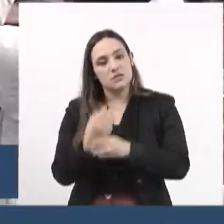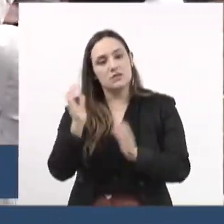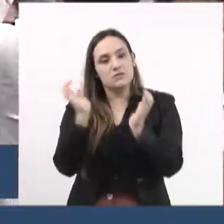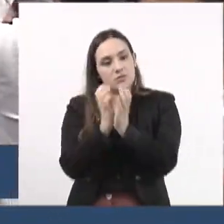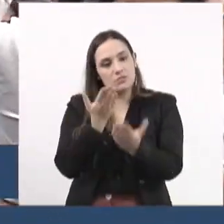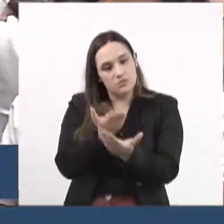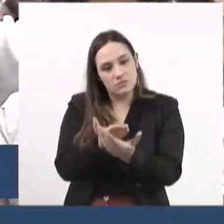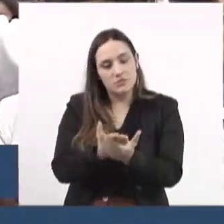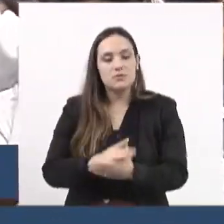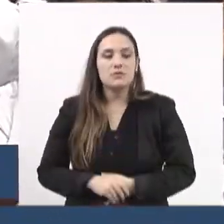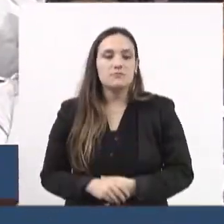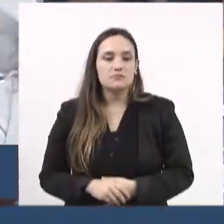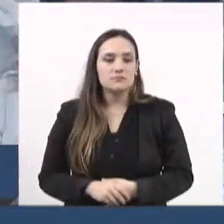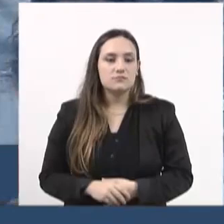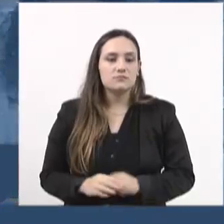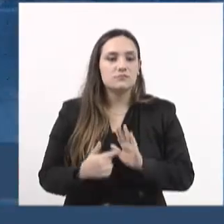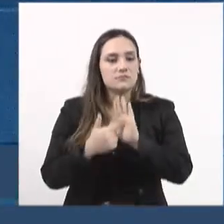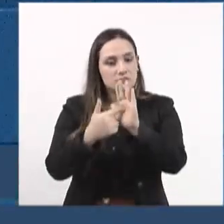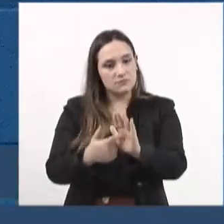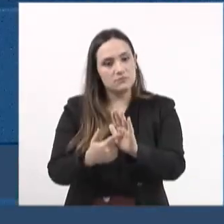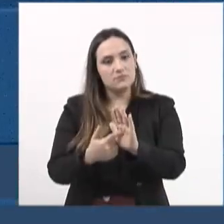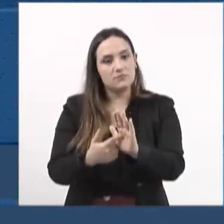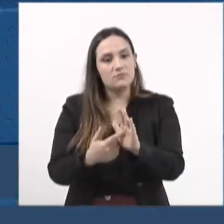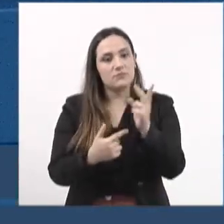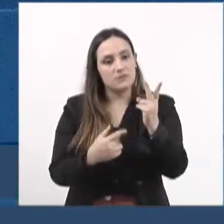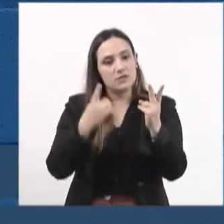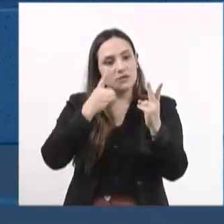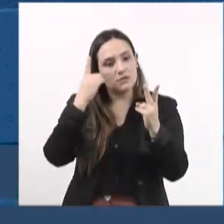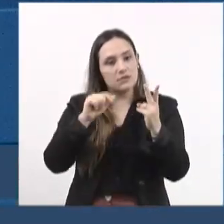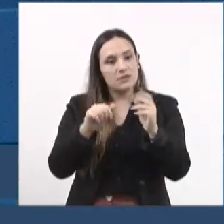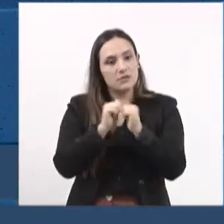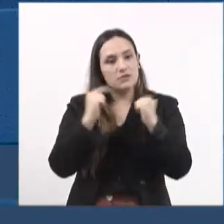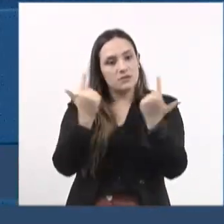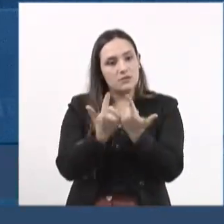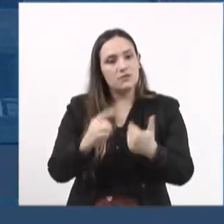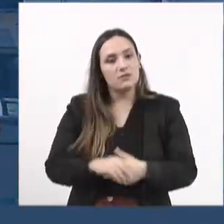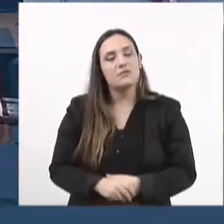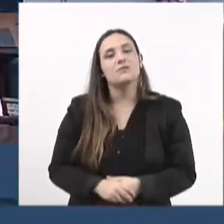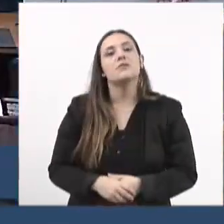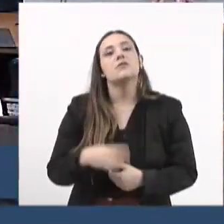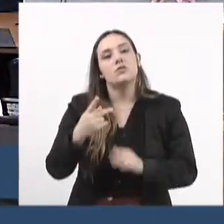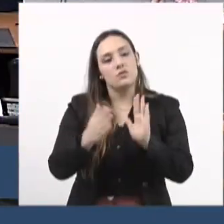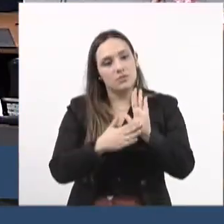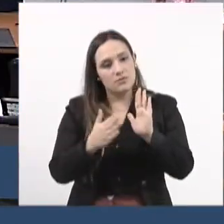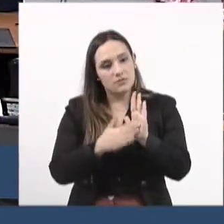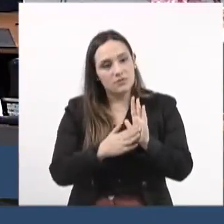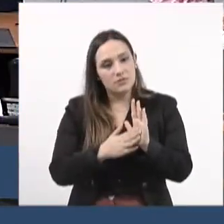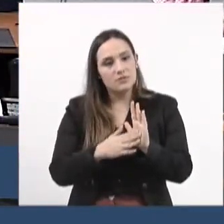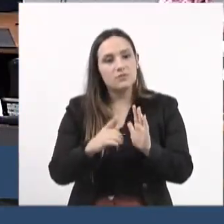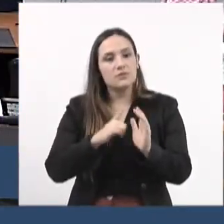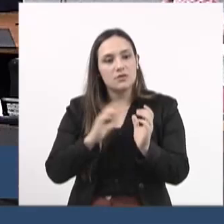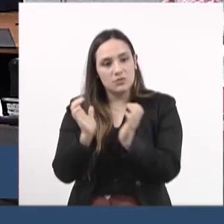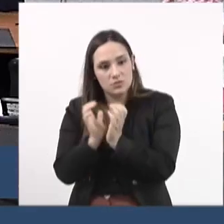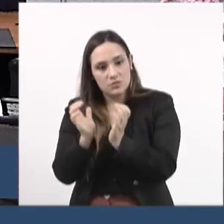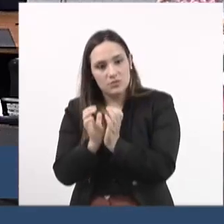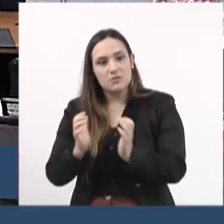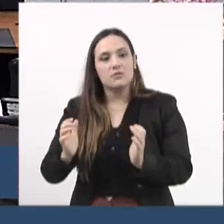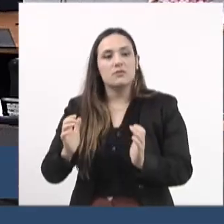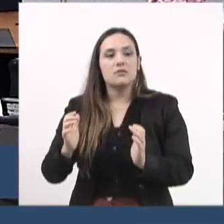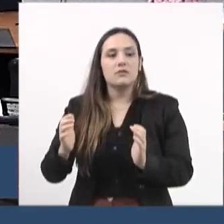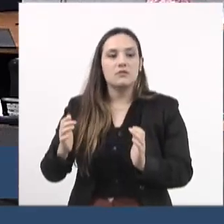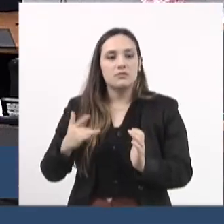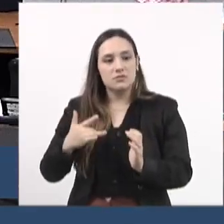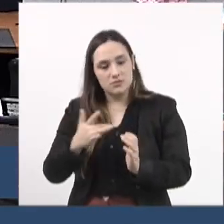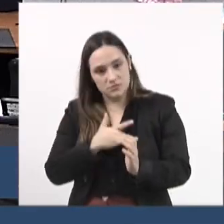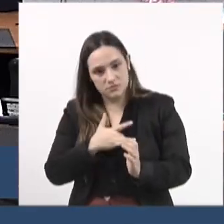comissão com a apresentação de dois deputados desta casa. Registrada a proposta, a casa tem a comissão de saúde, vamos consultar a